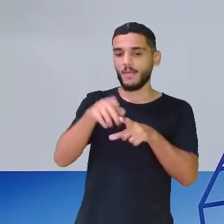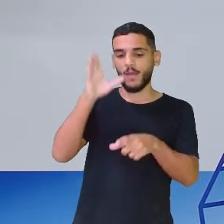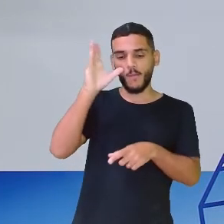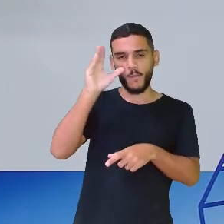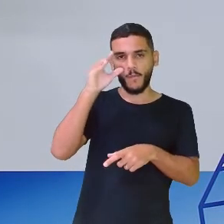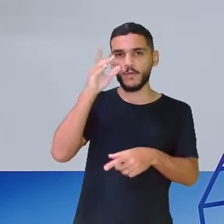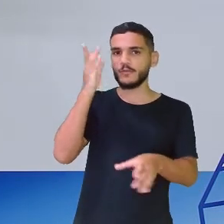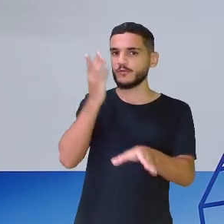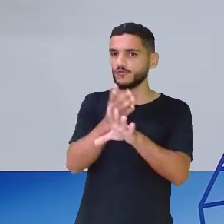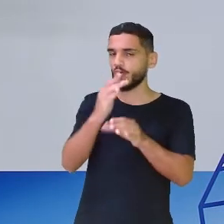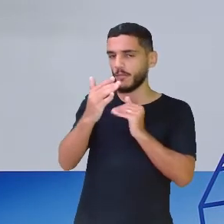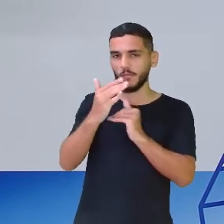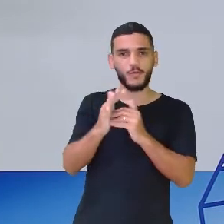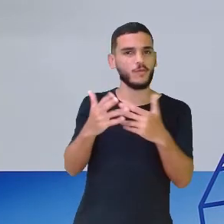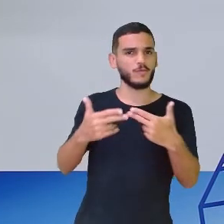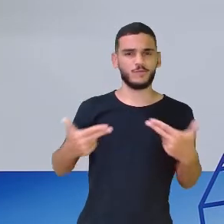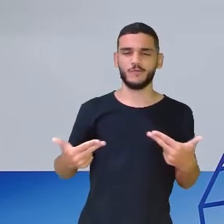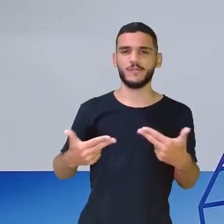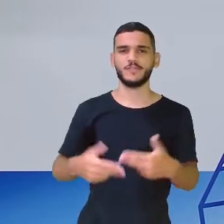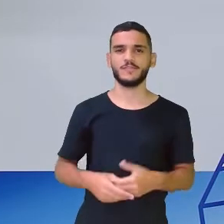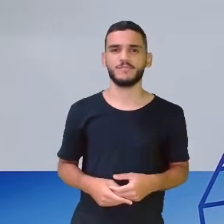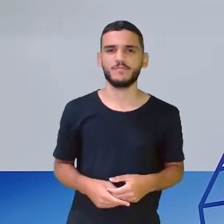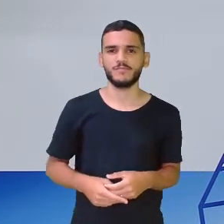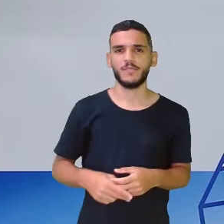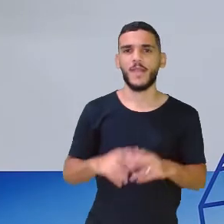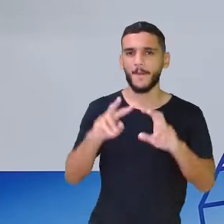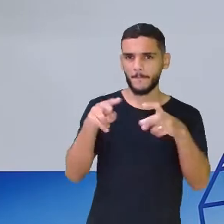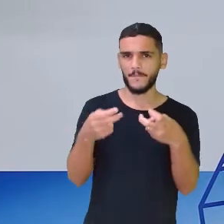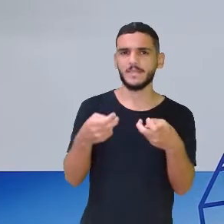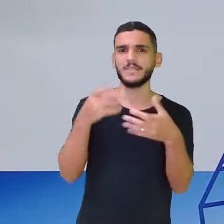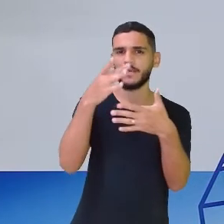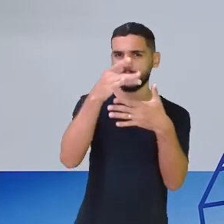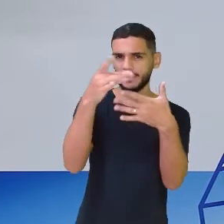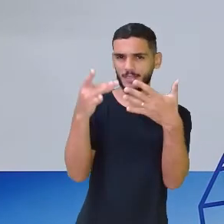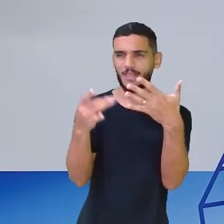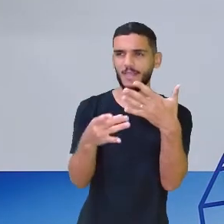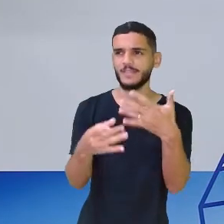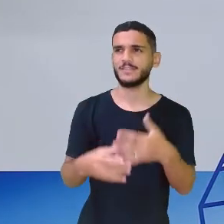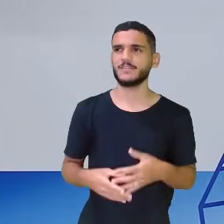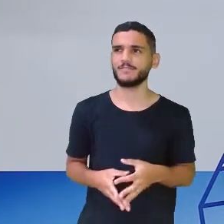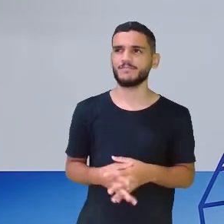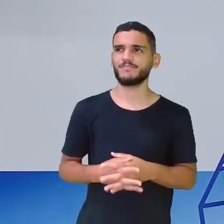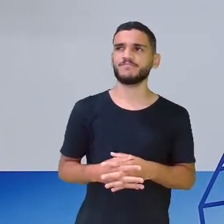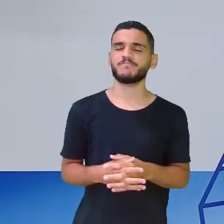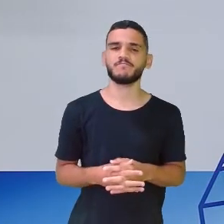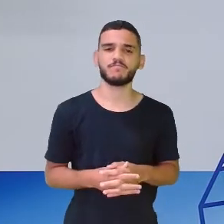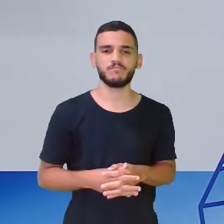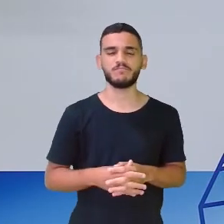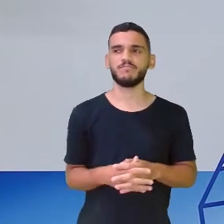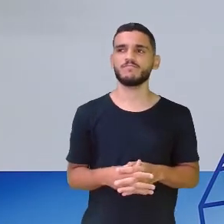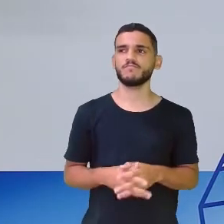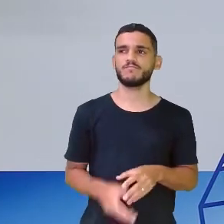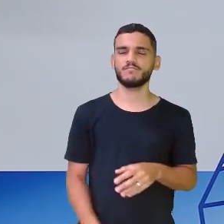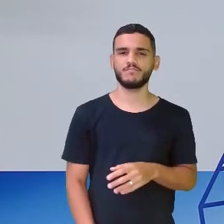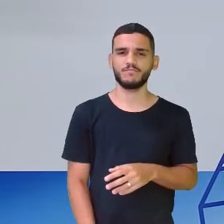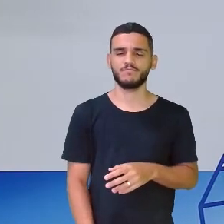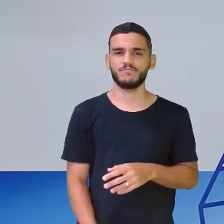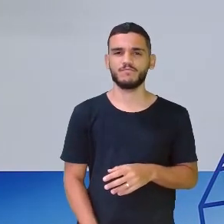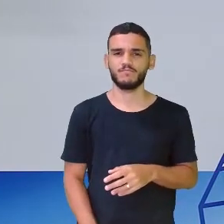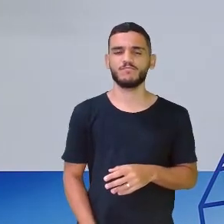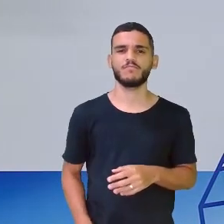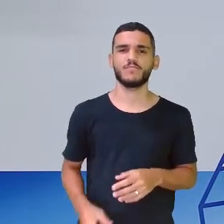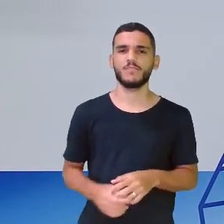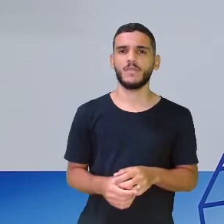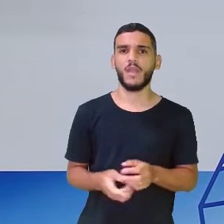descobre tudo. Então, vamos observar os detalhes. Olha só, o macaco, quem